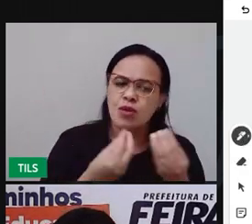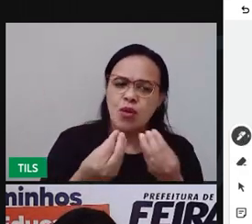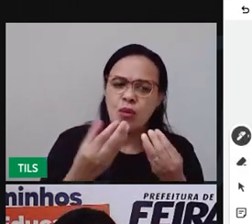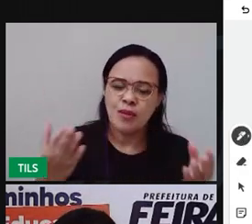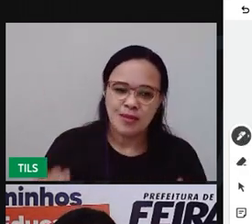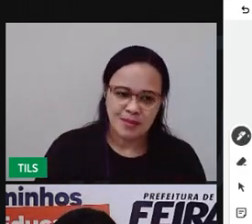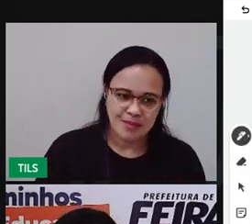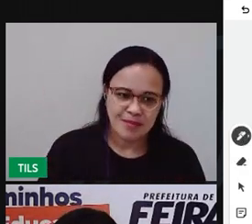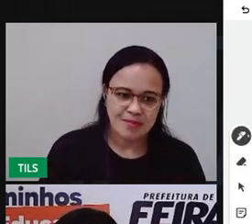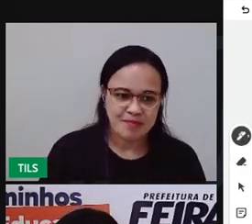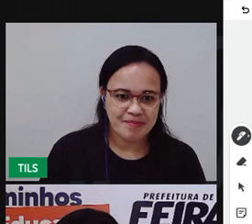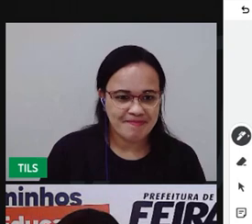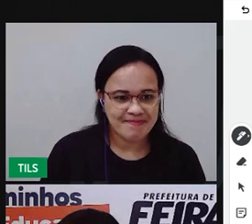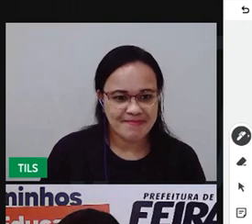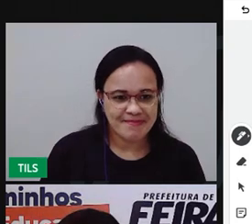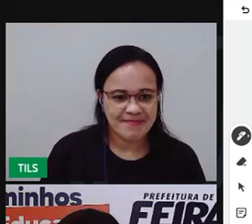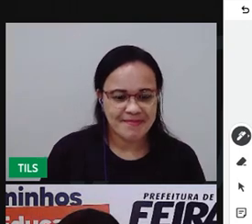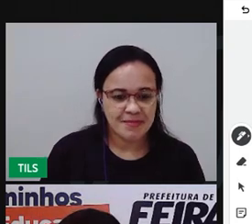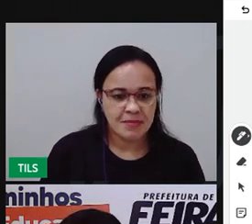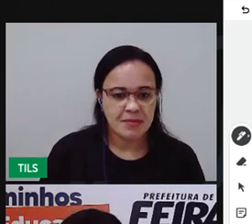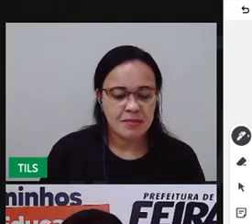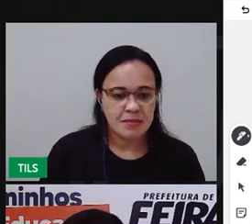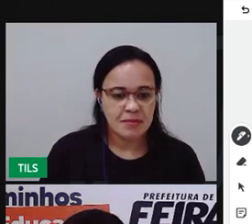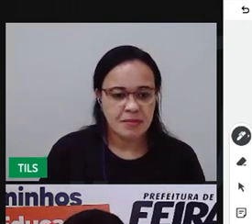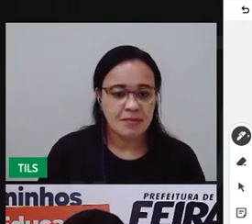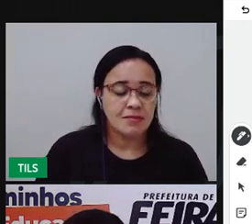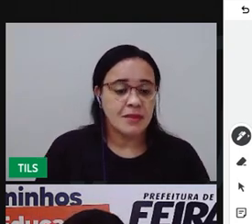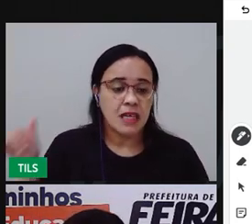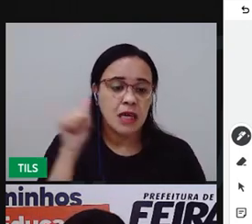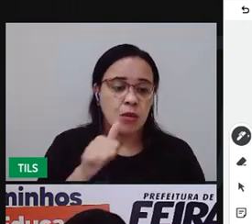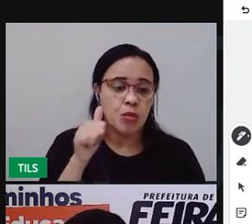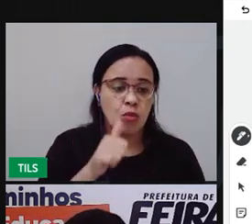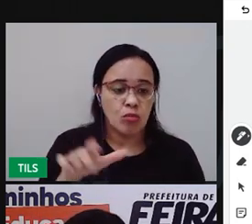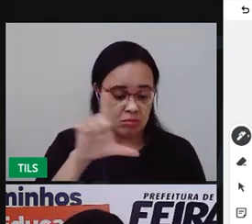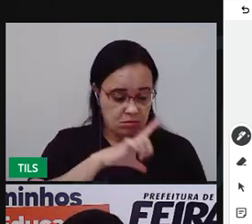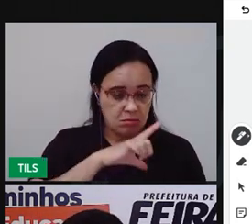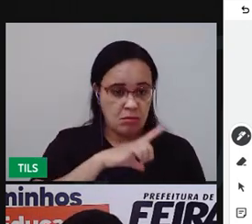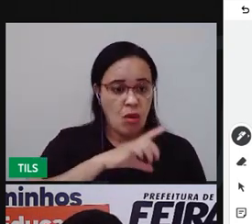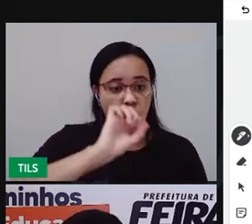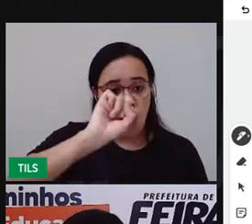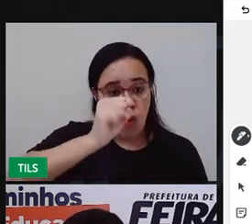Então, Luísa tinha oito cajus.